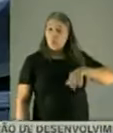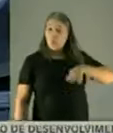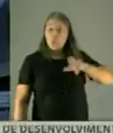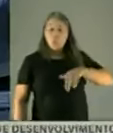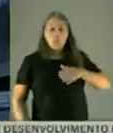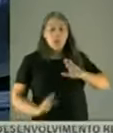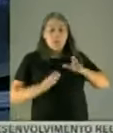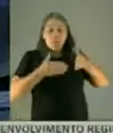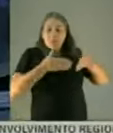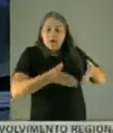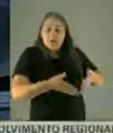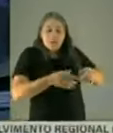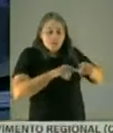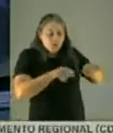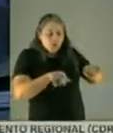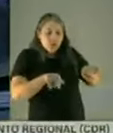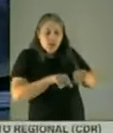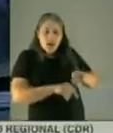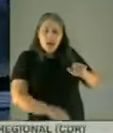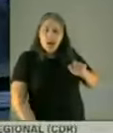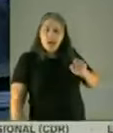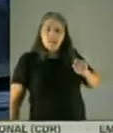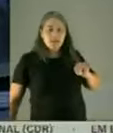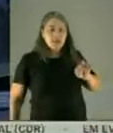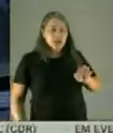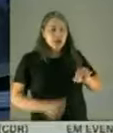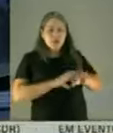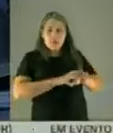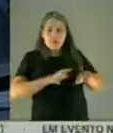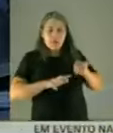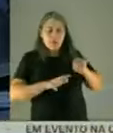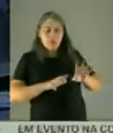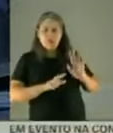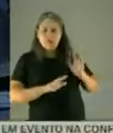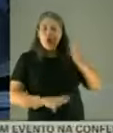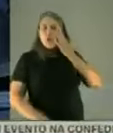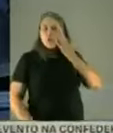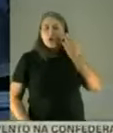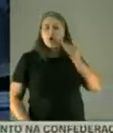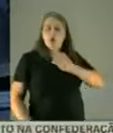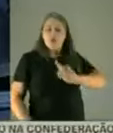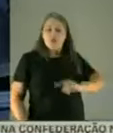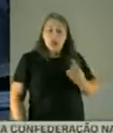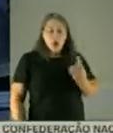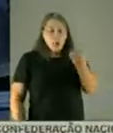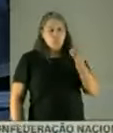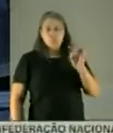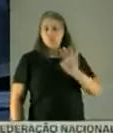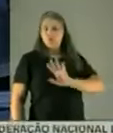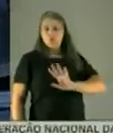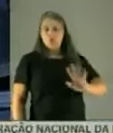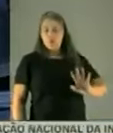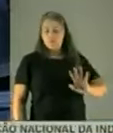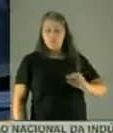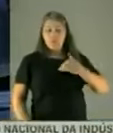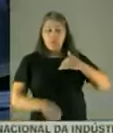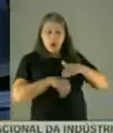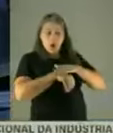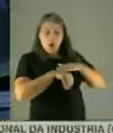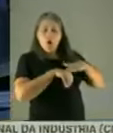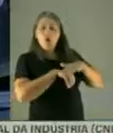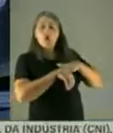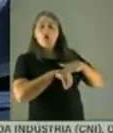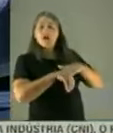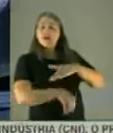nenhum gabinete paralelo. Eu entendo que o governo é um só. E que as minhas conversas que